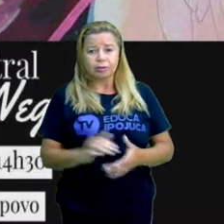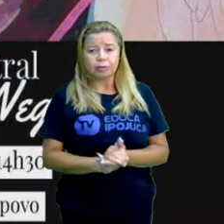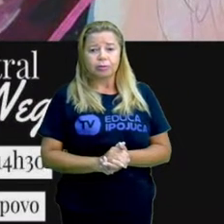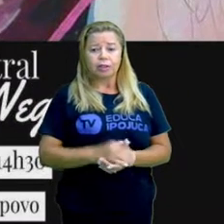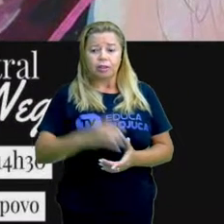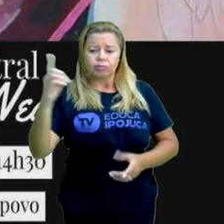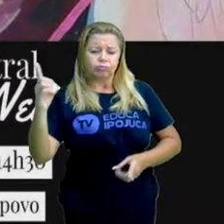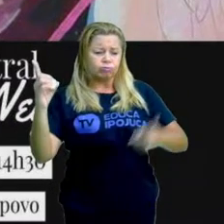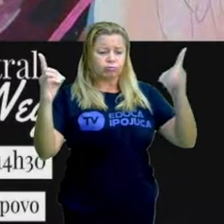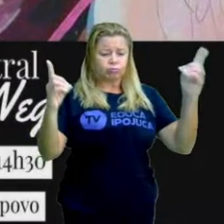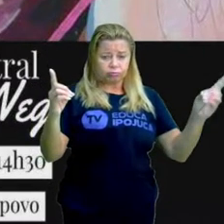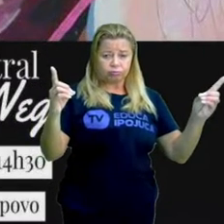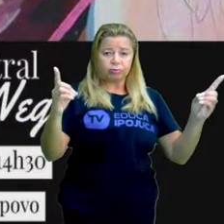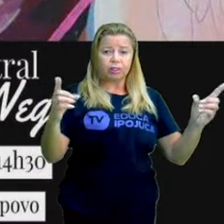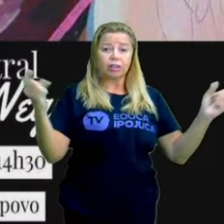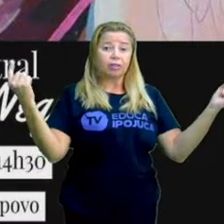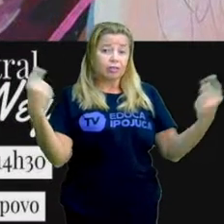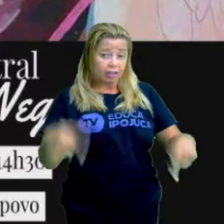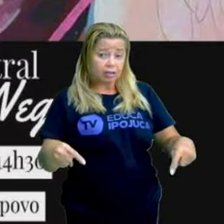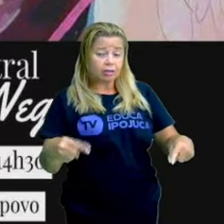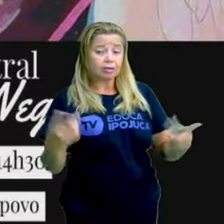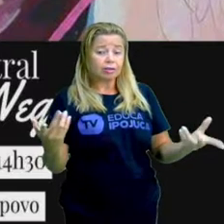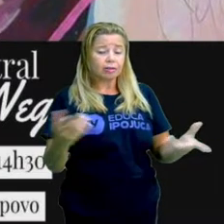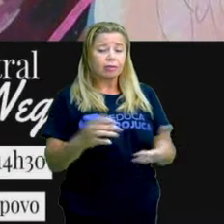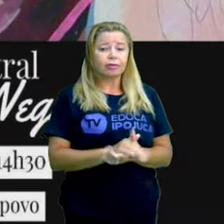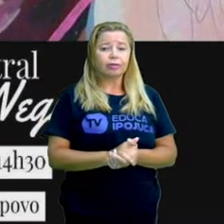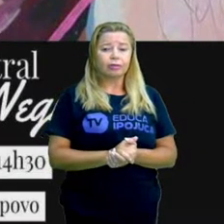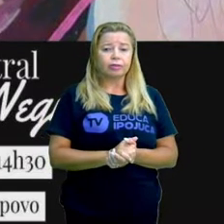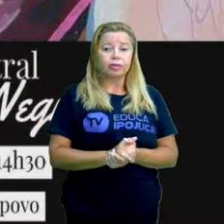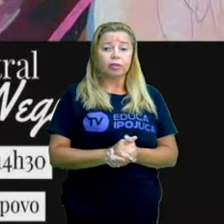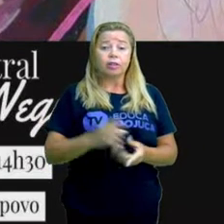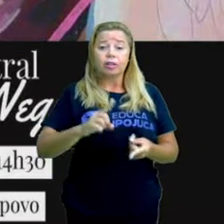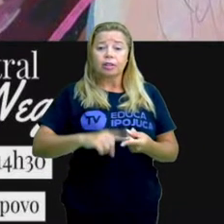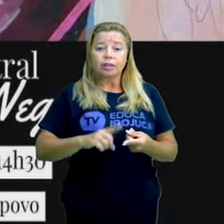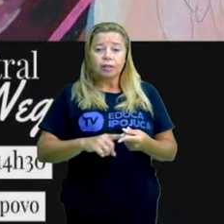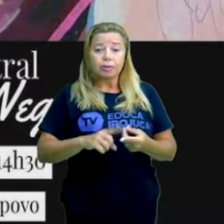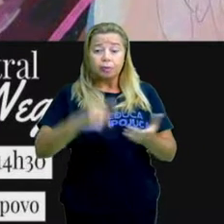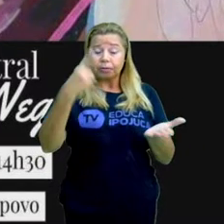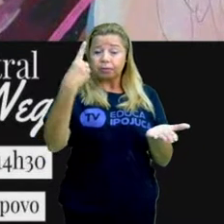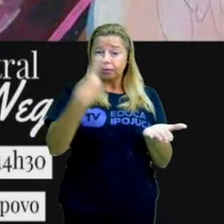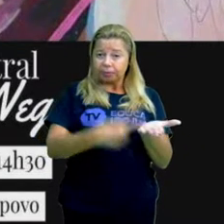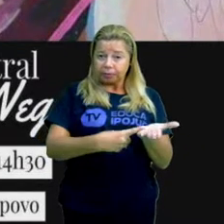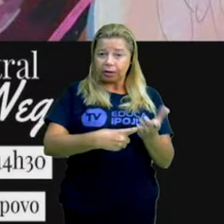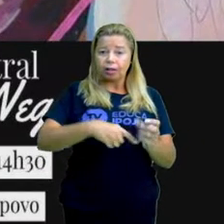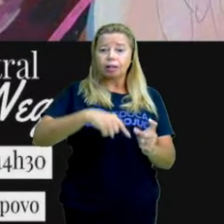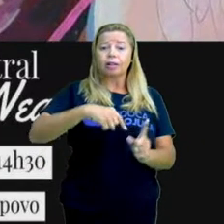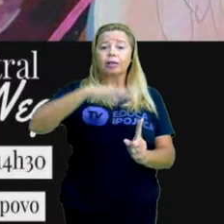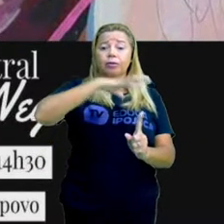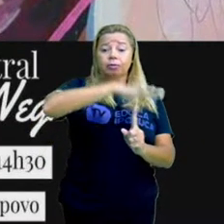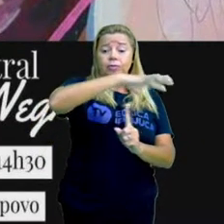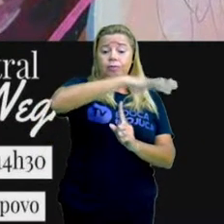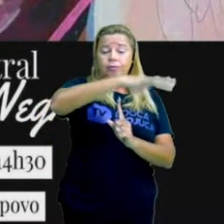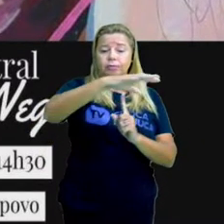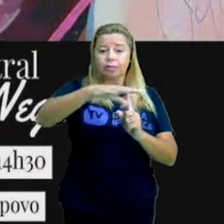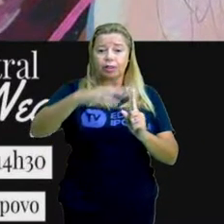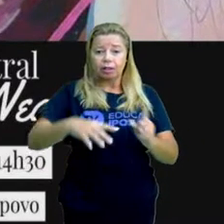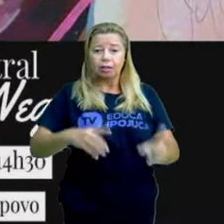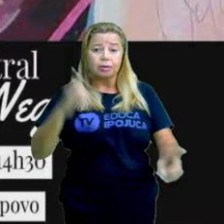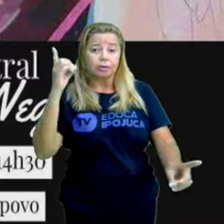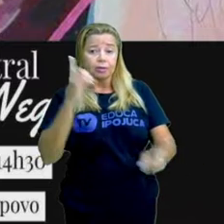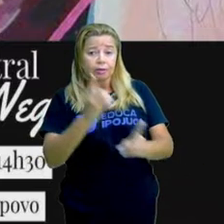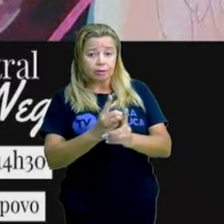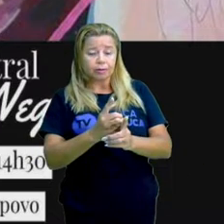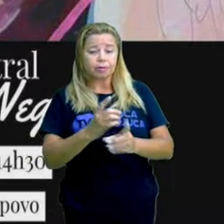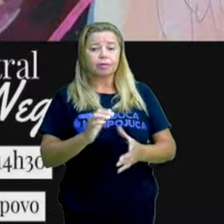desafia o outro, né, enfim, e tem encontros, né, na praça da cidade. Aqui a gente vê, por exemplo,